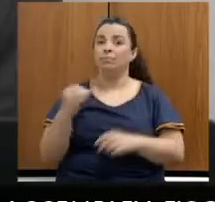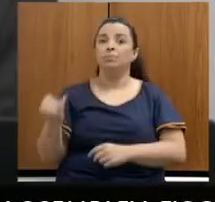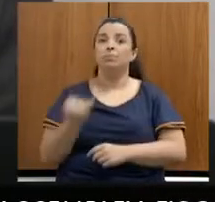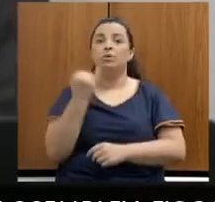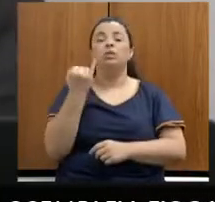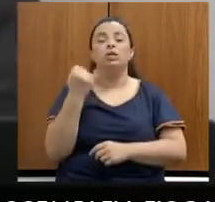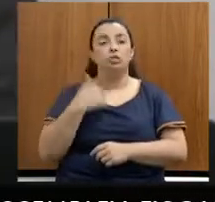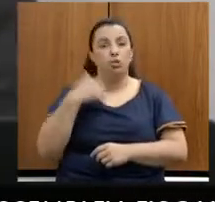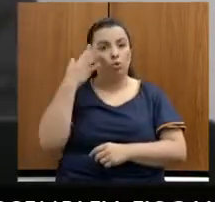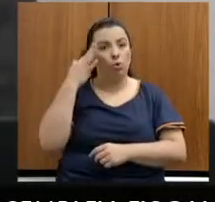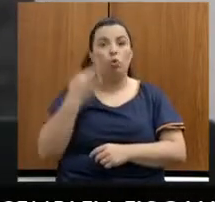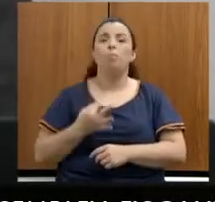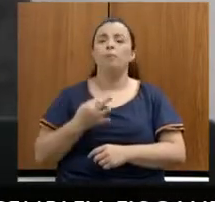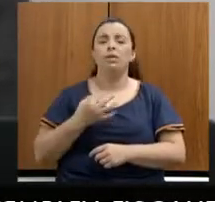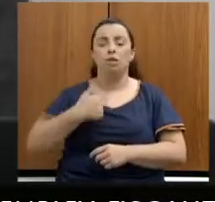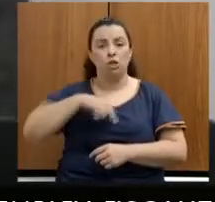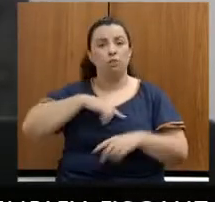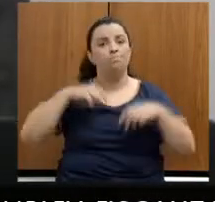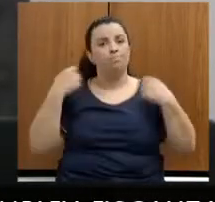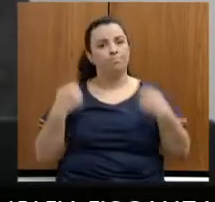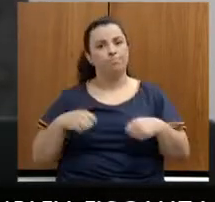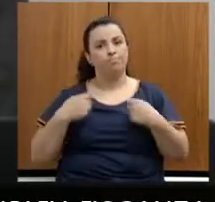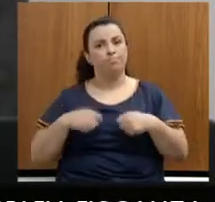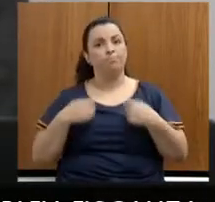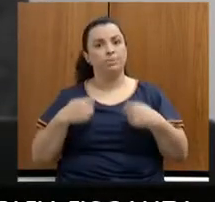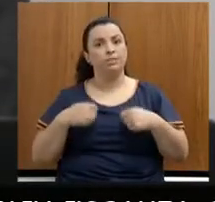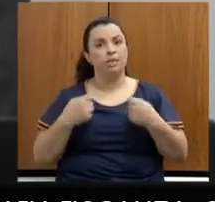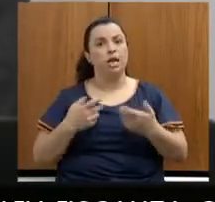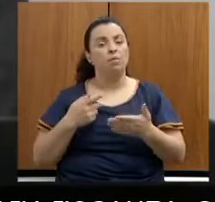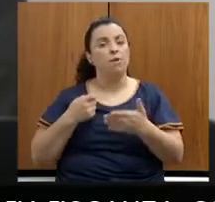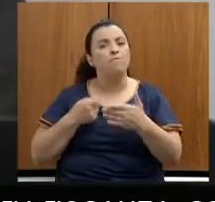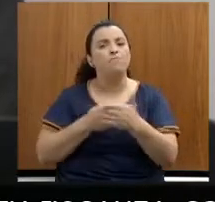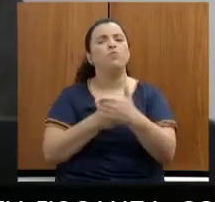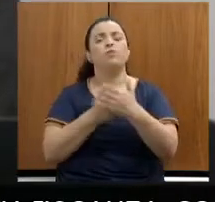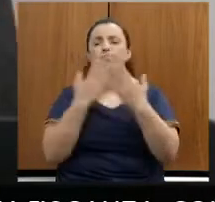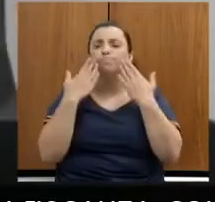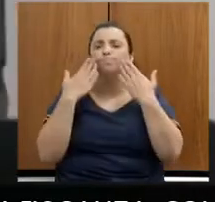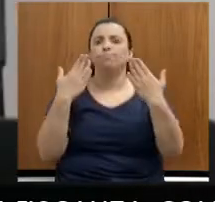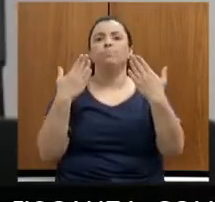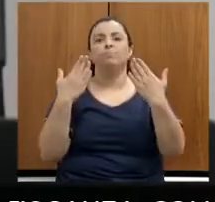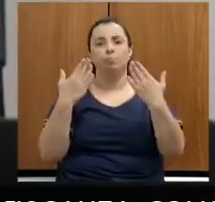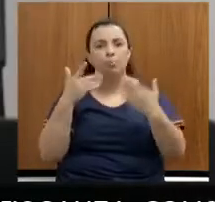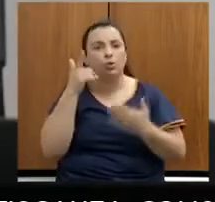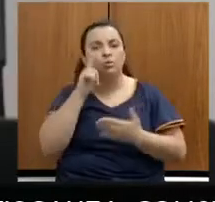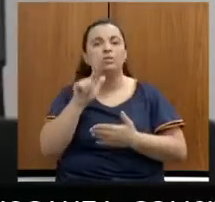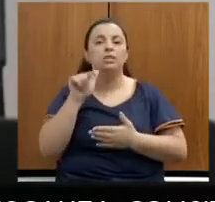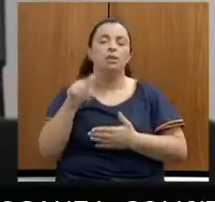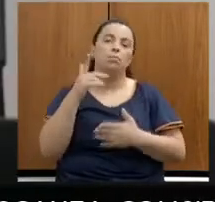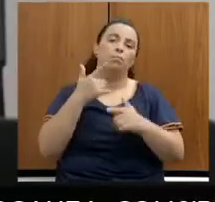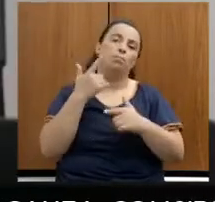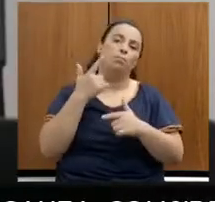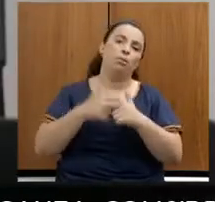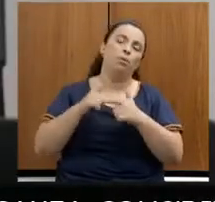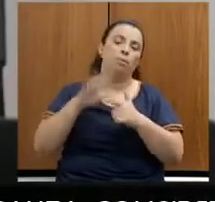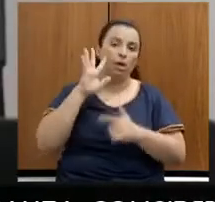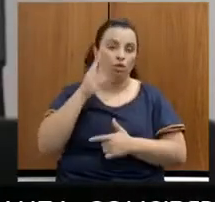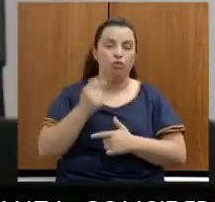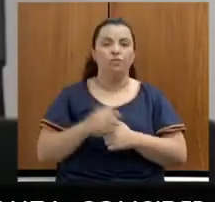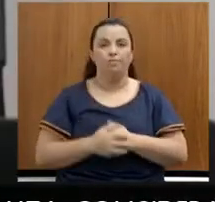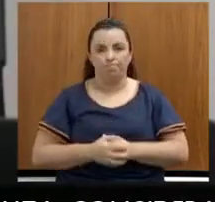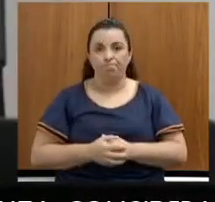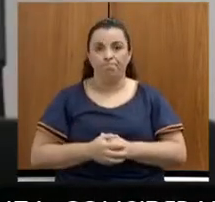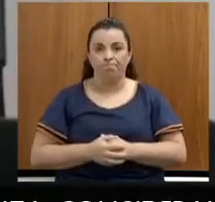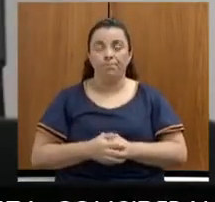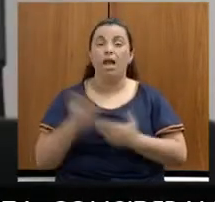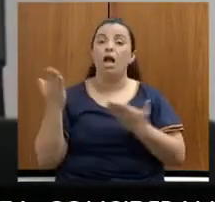também, secretária, temos que enfrentar com muita... de frente para tentar resolver esse problema. Eu passo a palavra